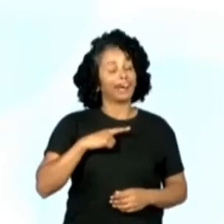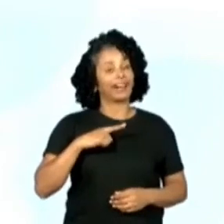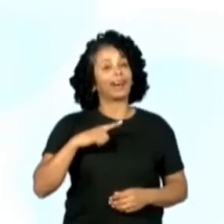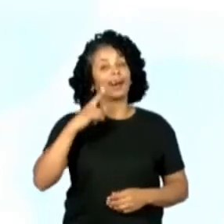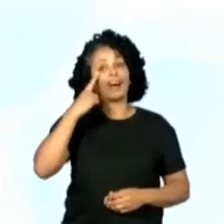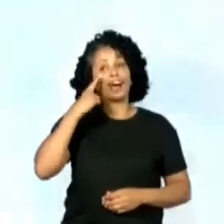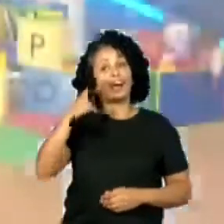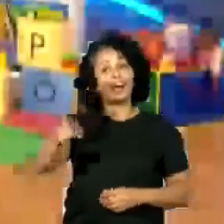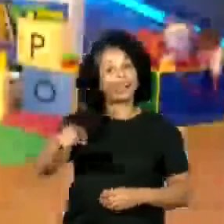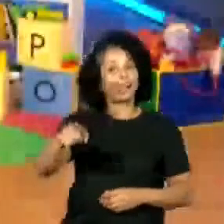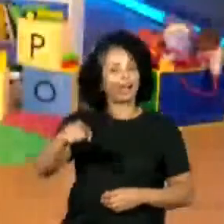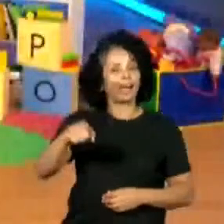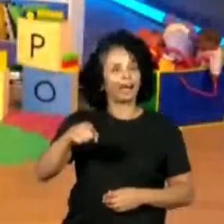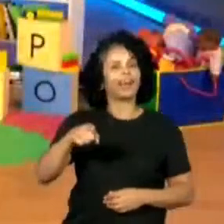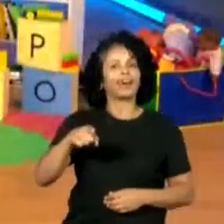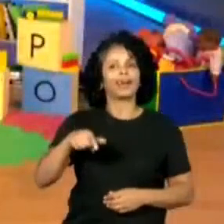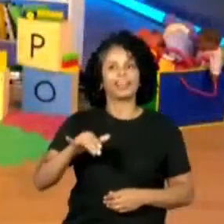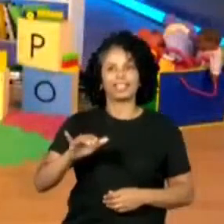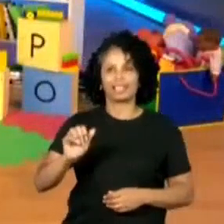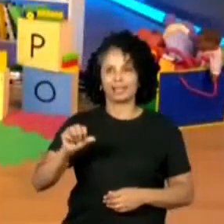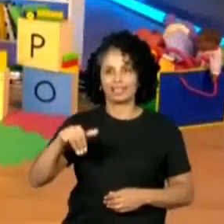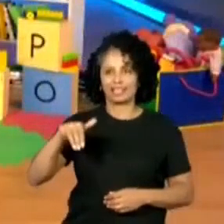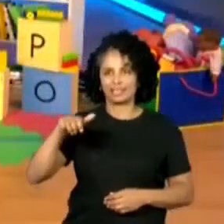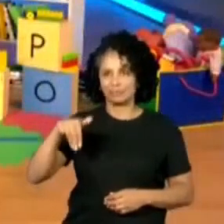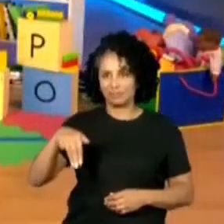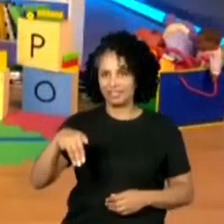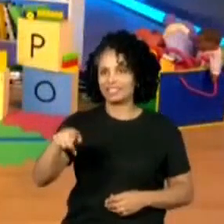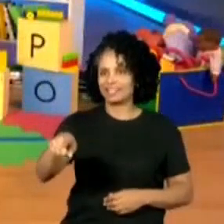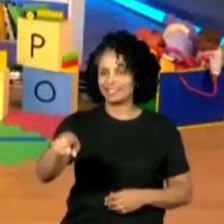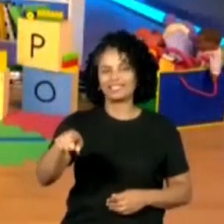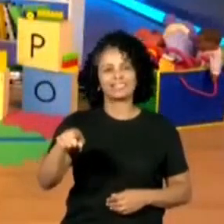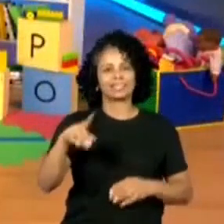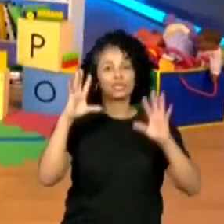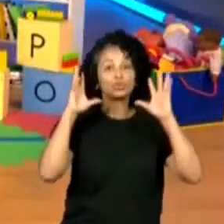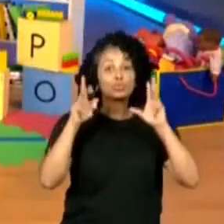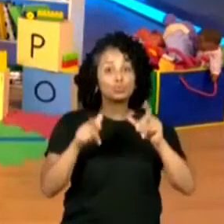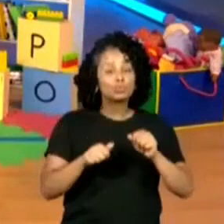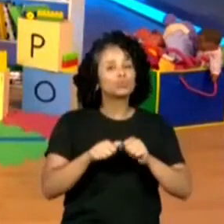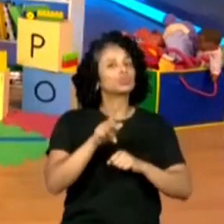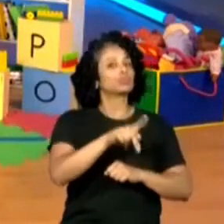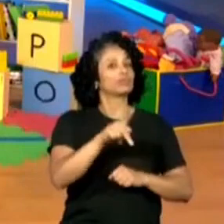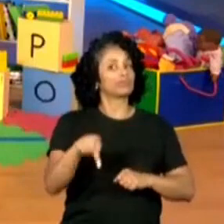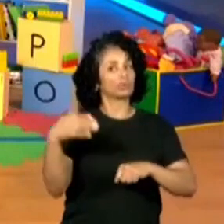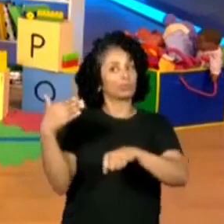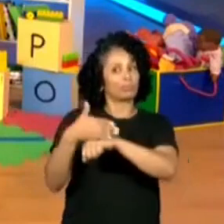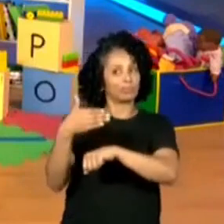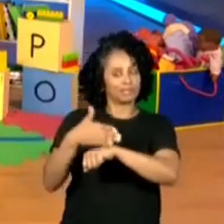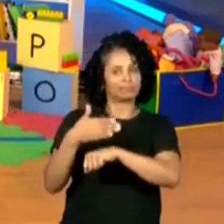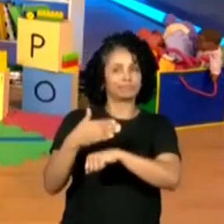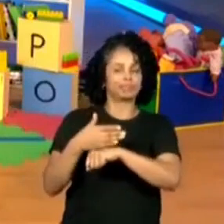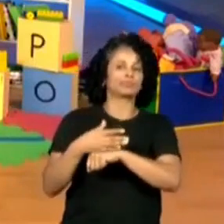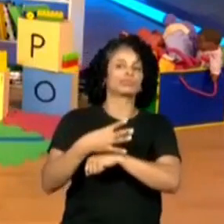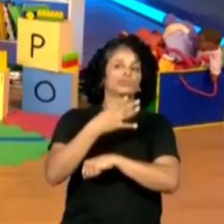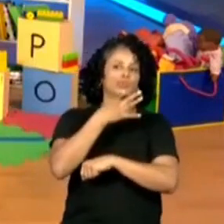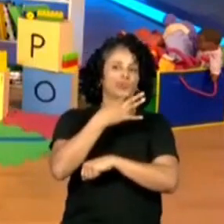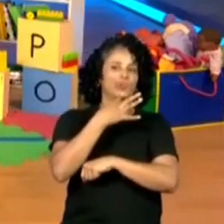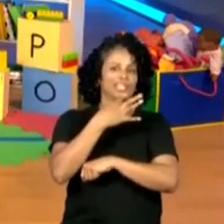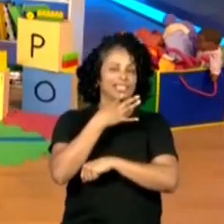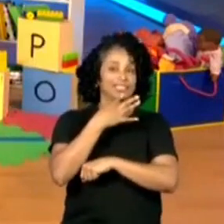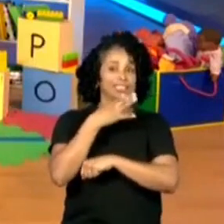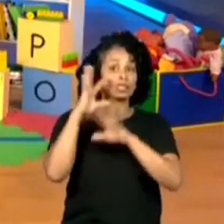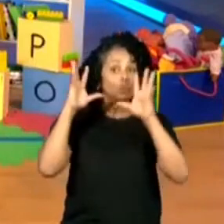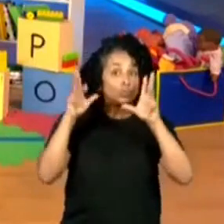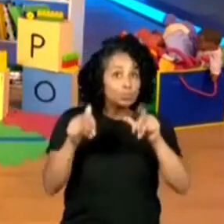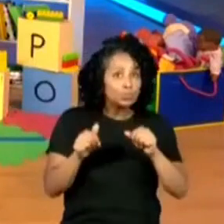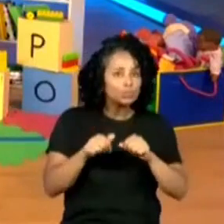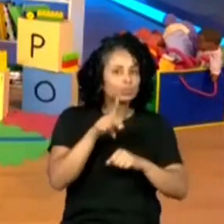que tá de férias. Olha, professor João, Juliana. Todos esses professores são professores que já, já vão estar aqui com